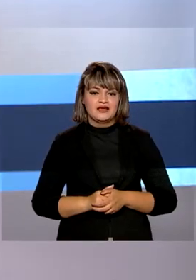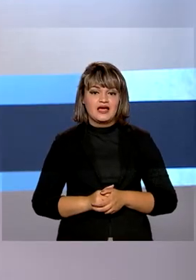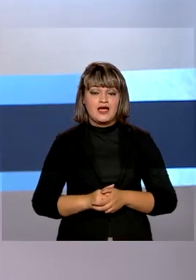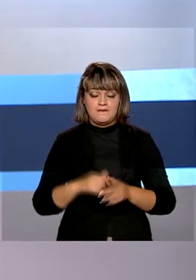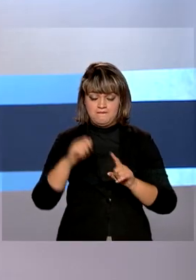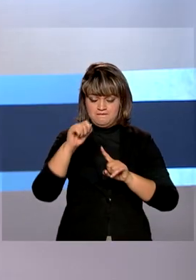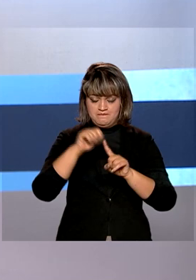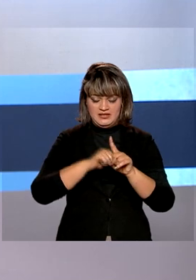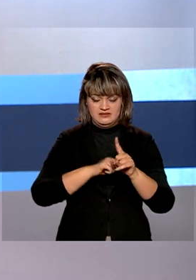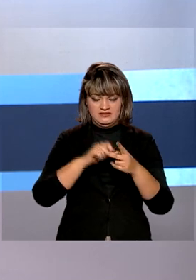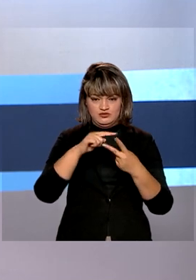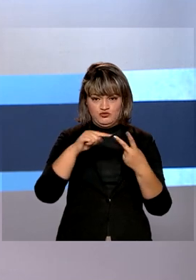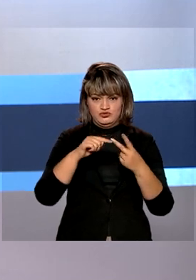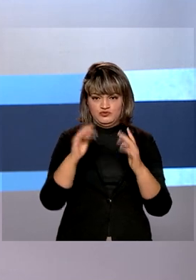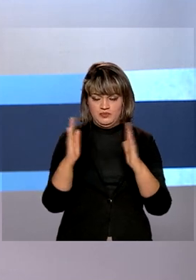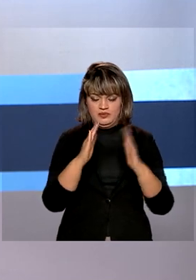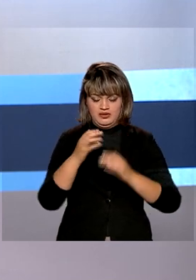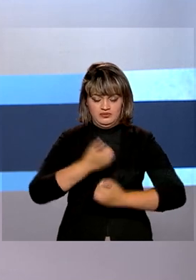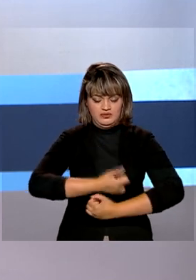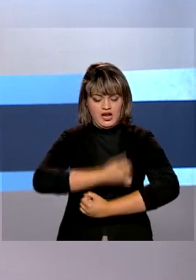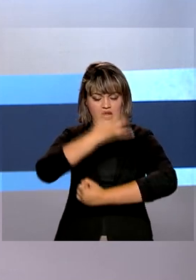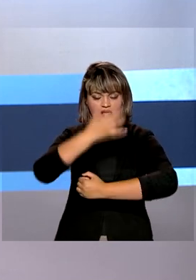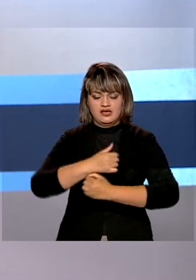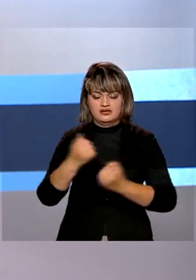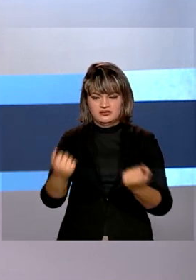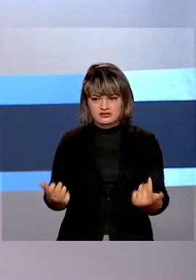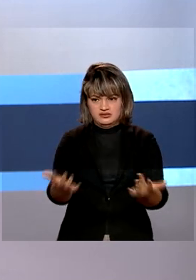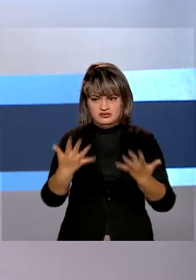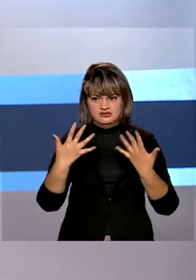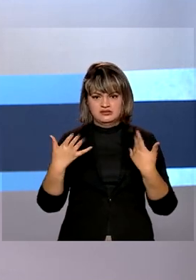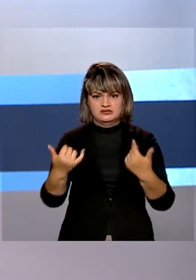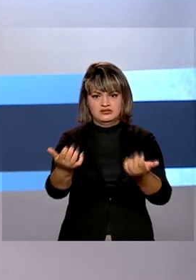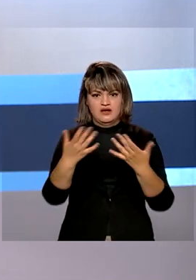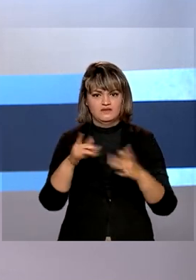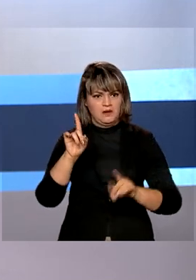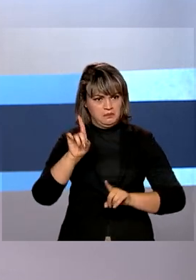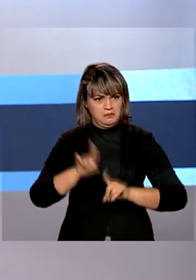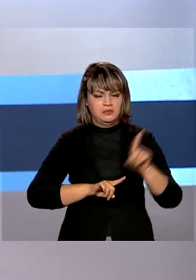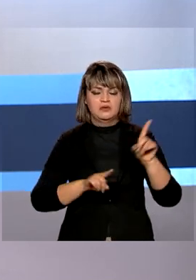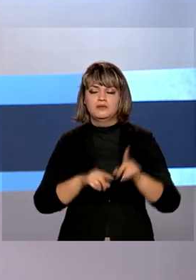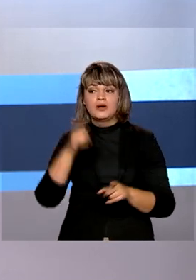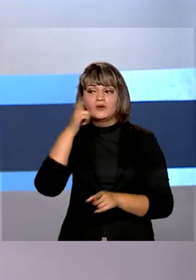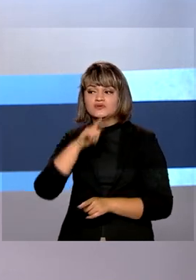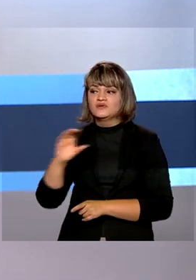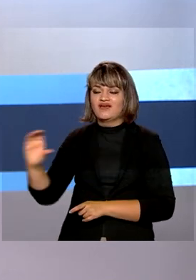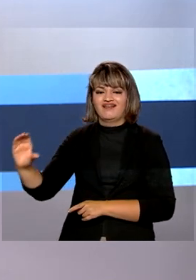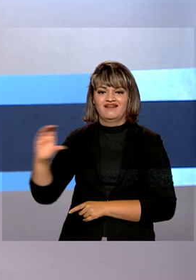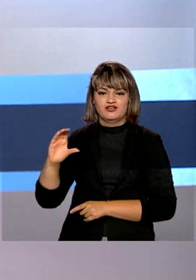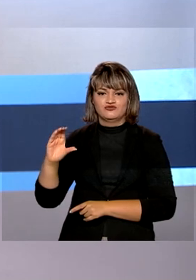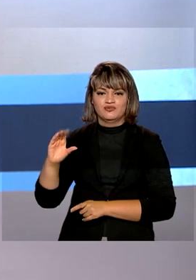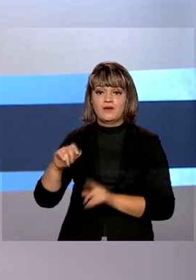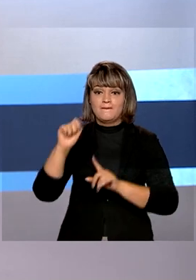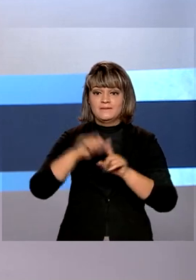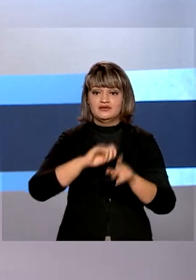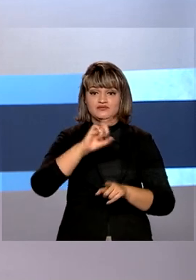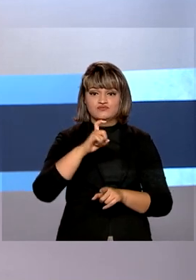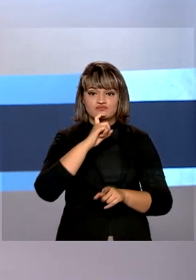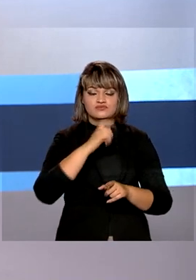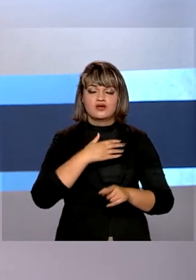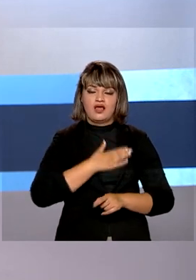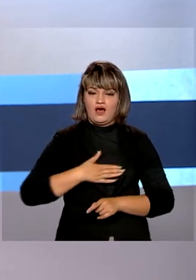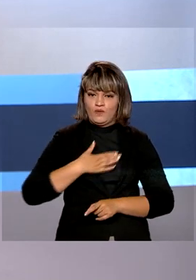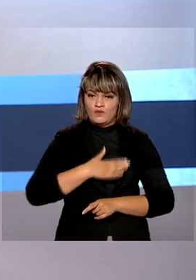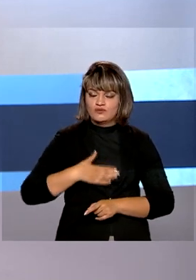primeiros meses da atual safra agrícola revelam recordes na contratação de crédito. Em julho e agosto foi registrado um